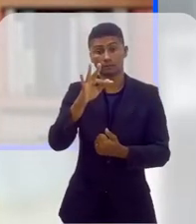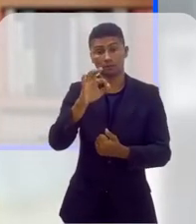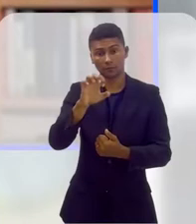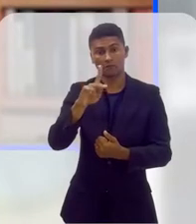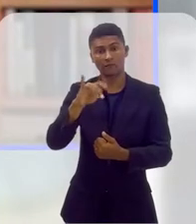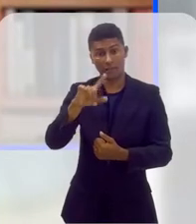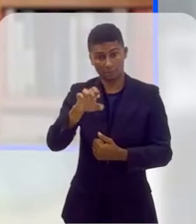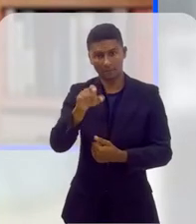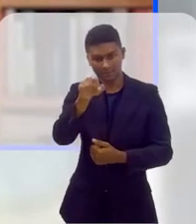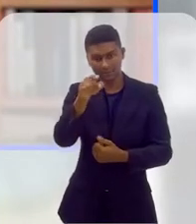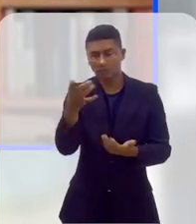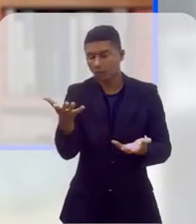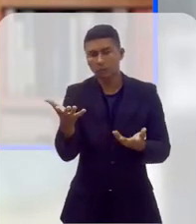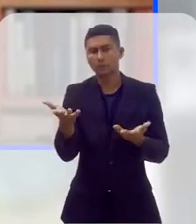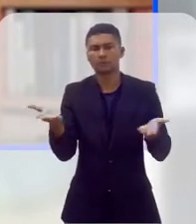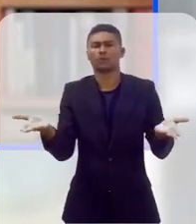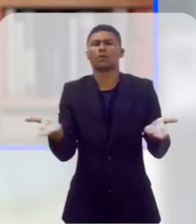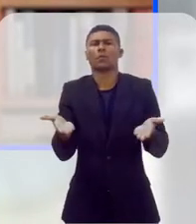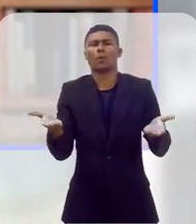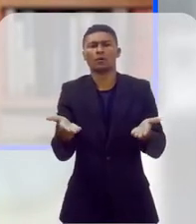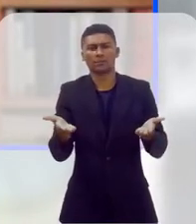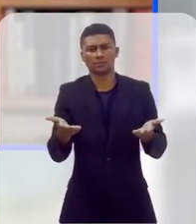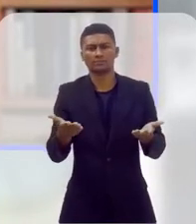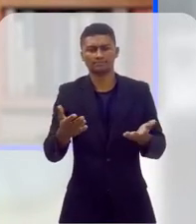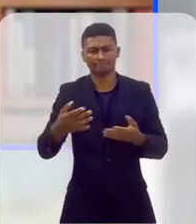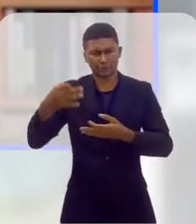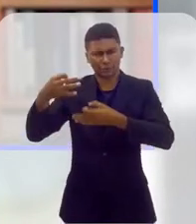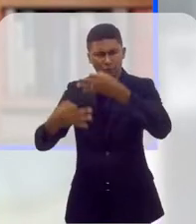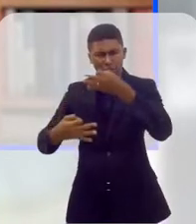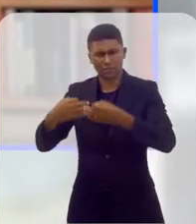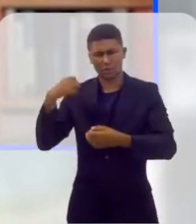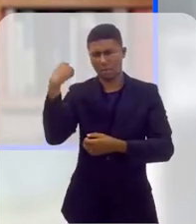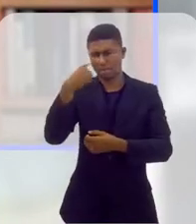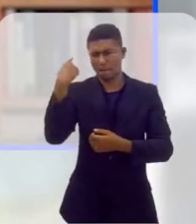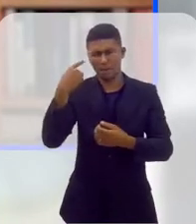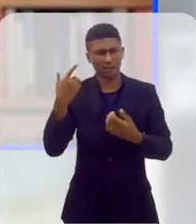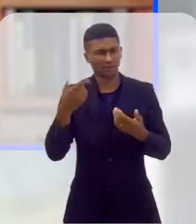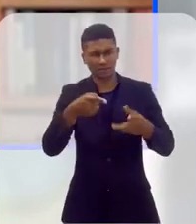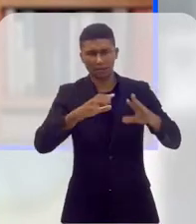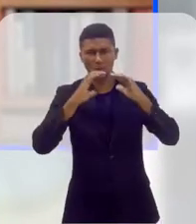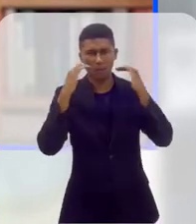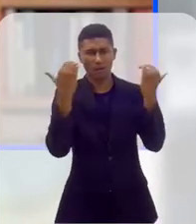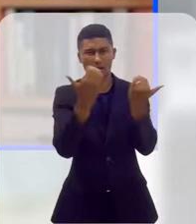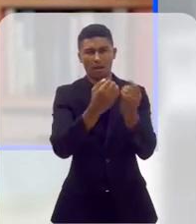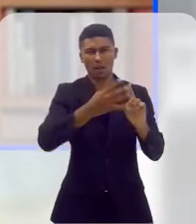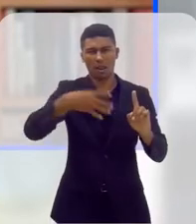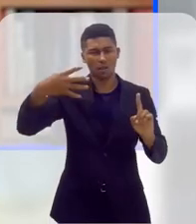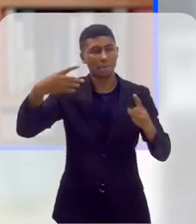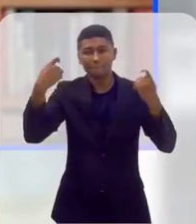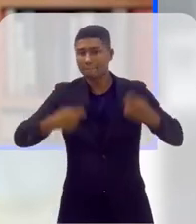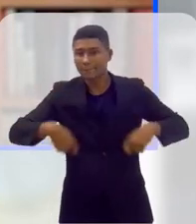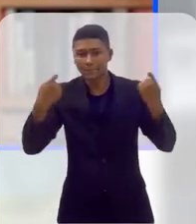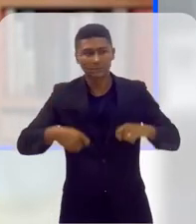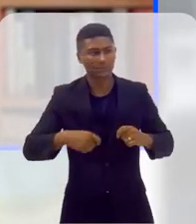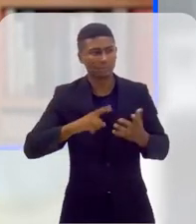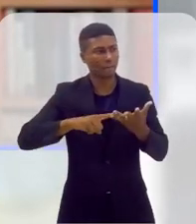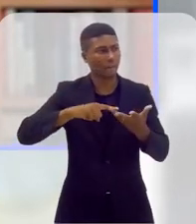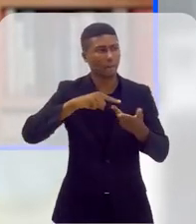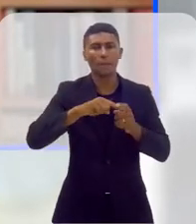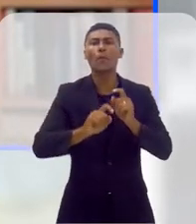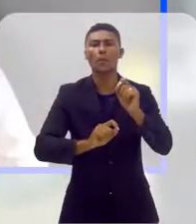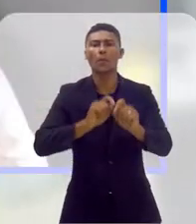hoje as principais demandas no campo jurídico da comunidade LGBTQIA+.